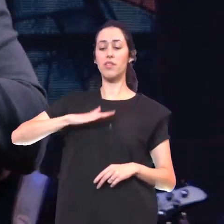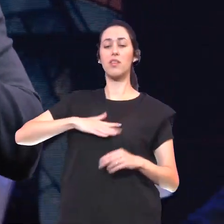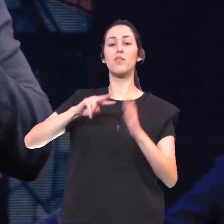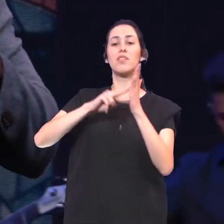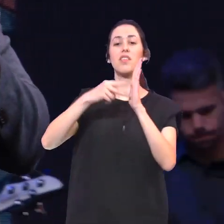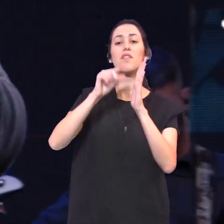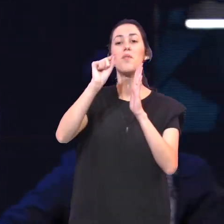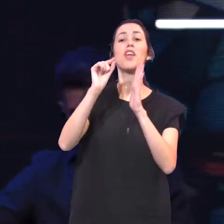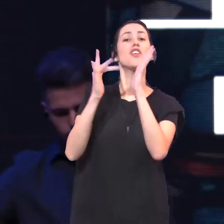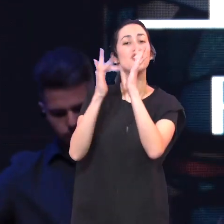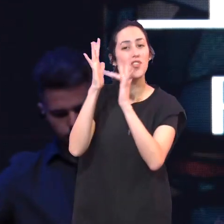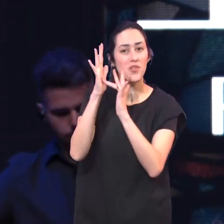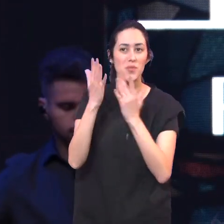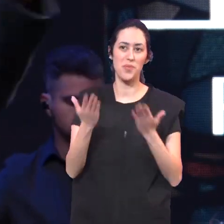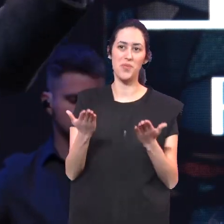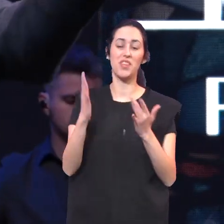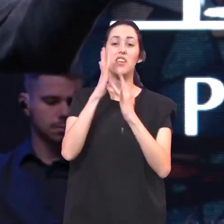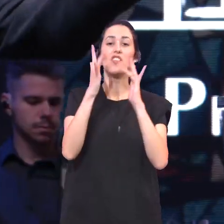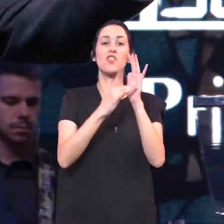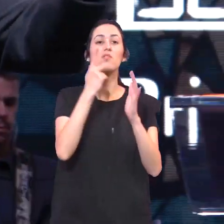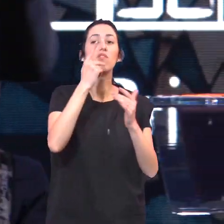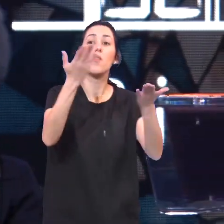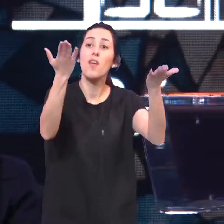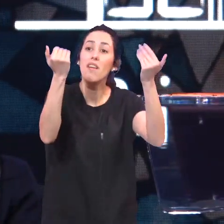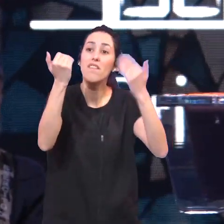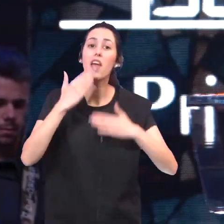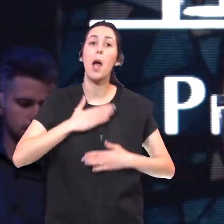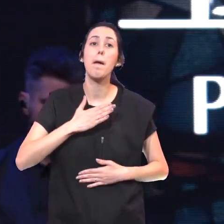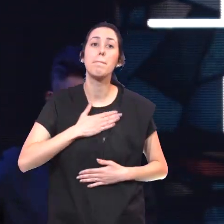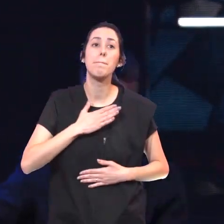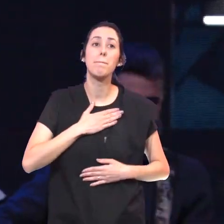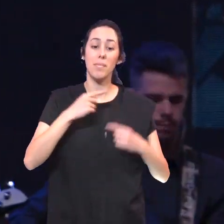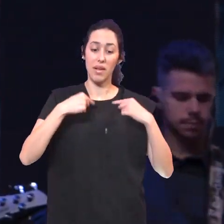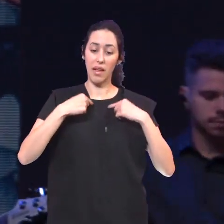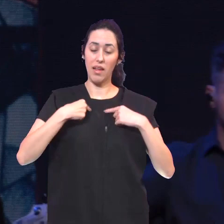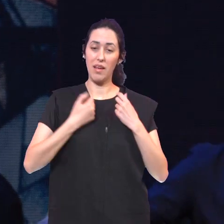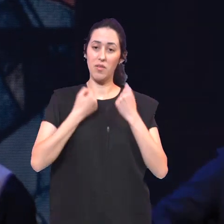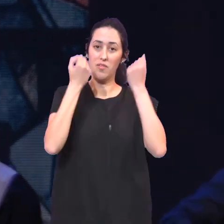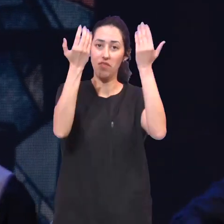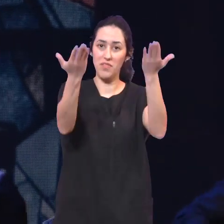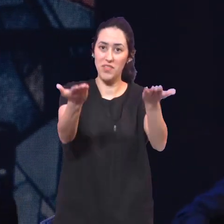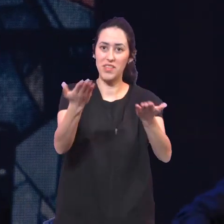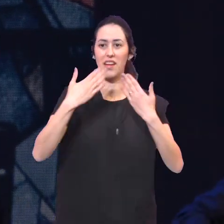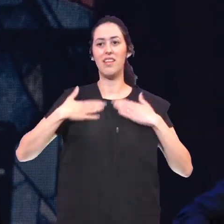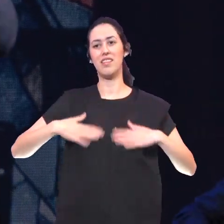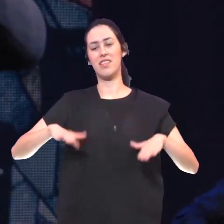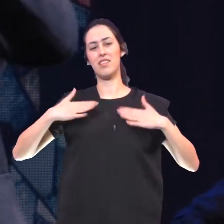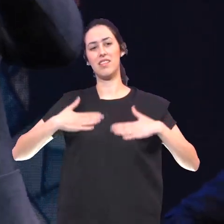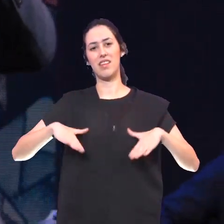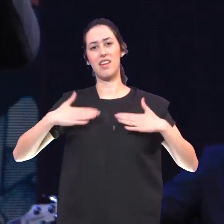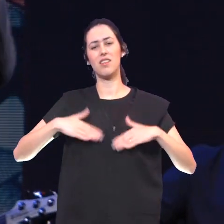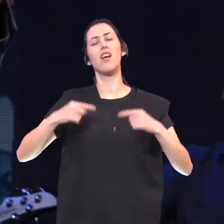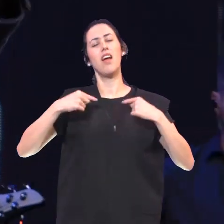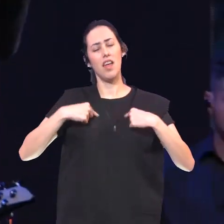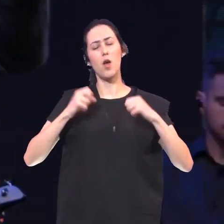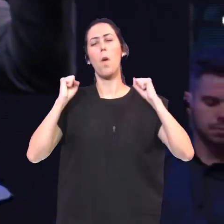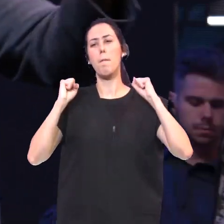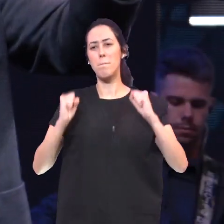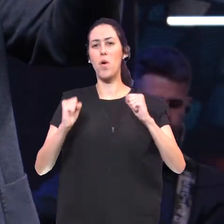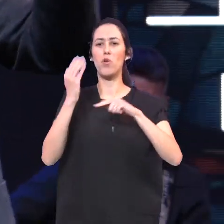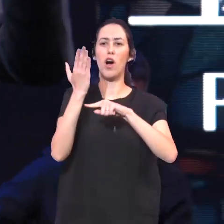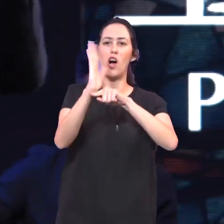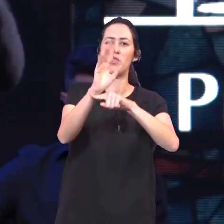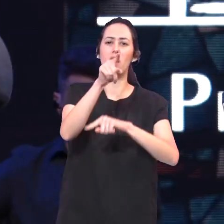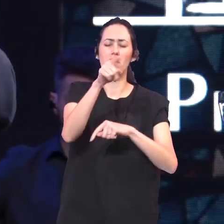Quando Ele diz Quando Vinde a mim Ele diz Eu vou dar O descanso Que você precisa Porque eu posso Porque tirar O peso do